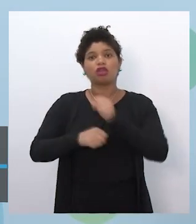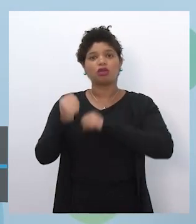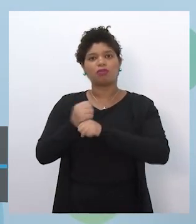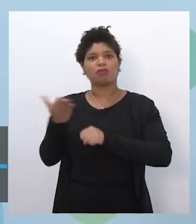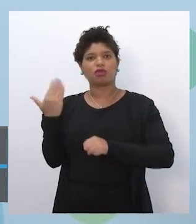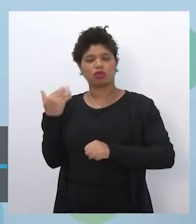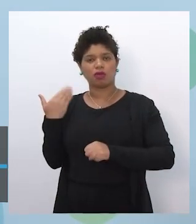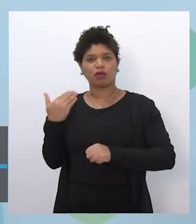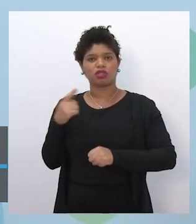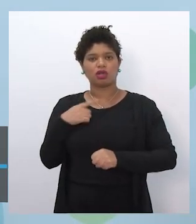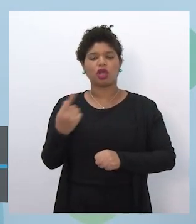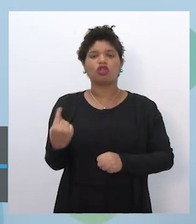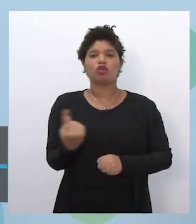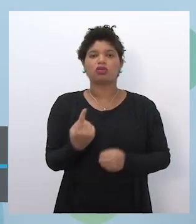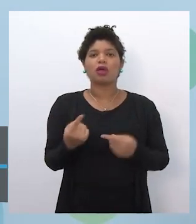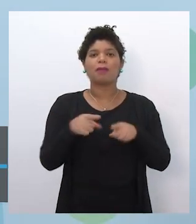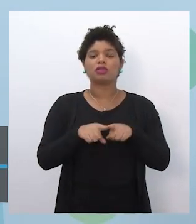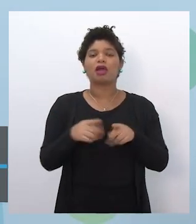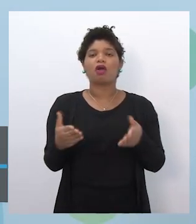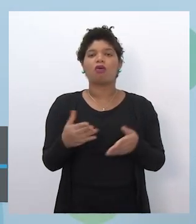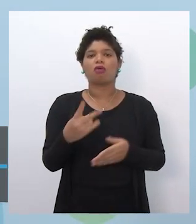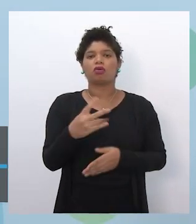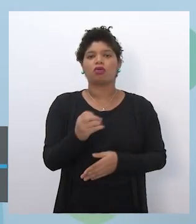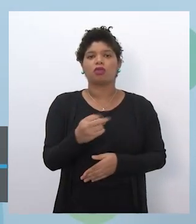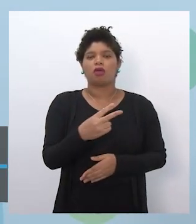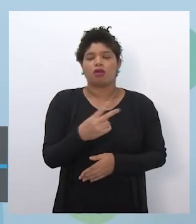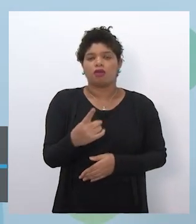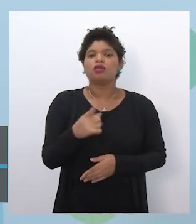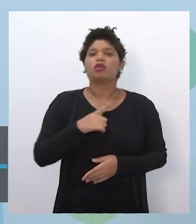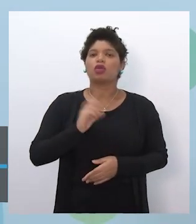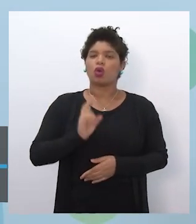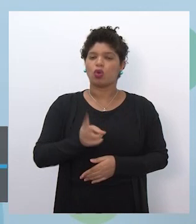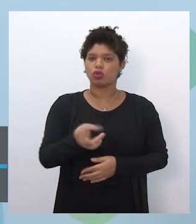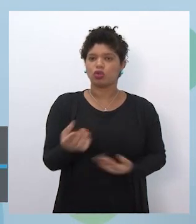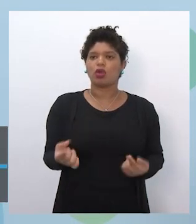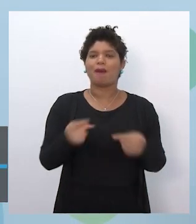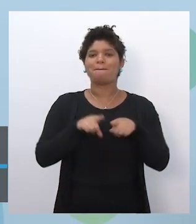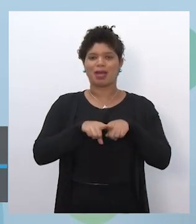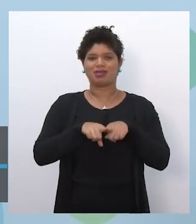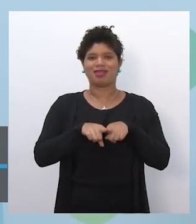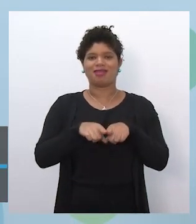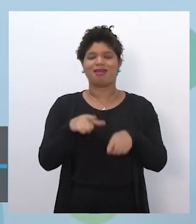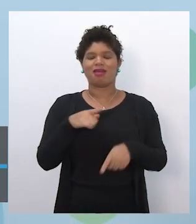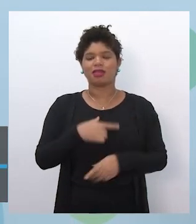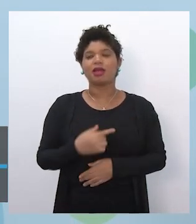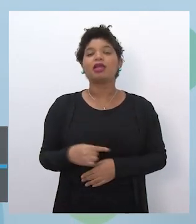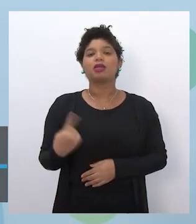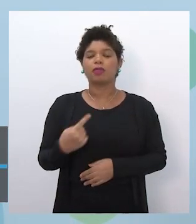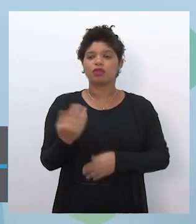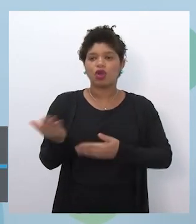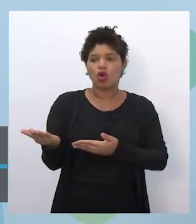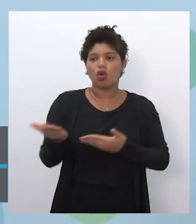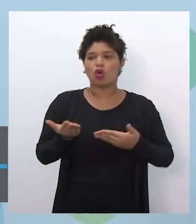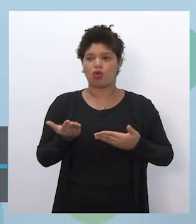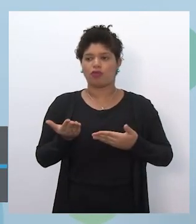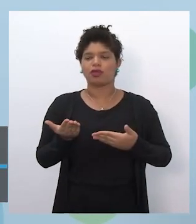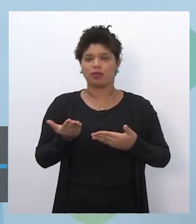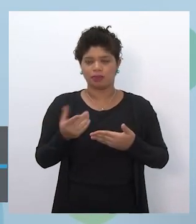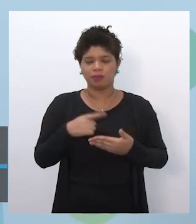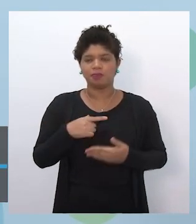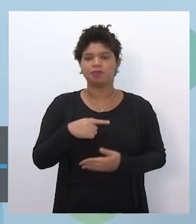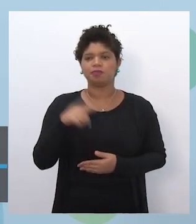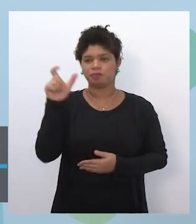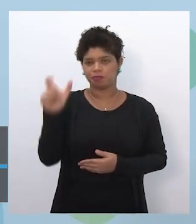e vão continuar em 2021 e outras novas, e a gente vai trazer um representante de cada uma dessas plataformas